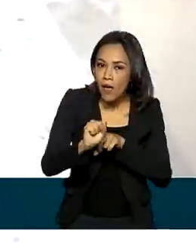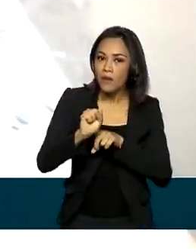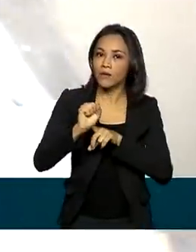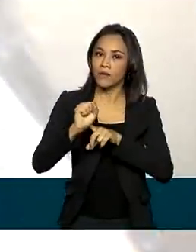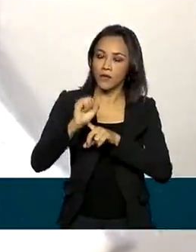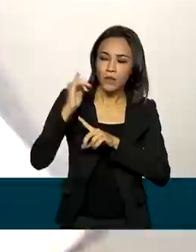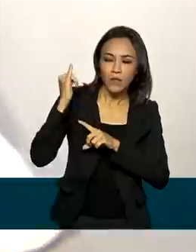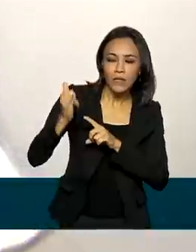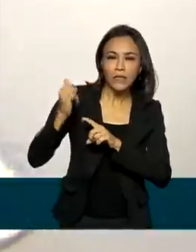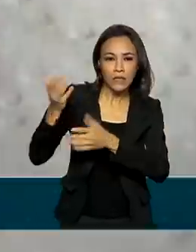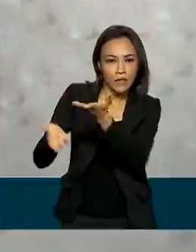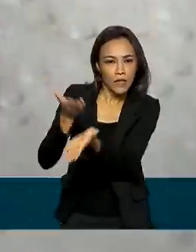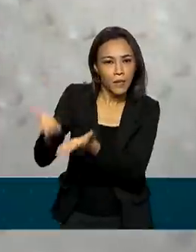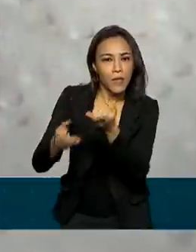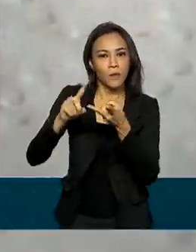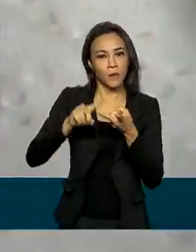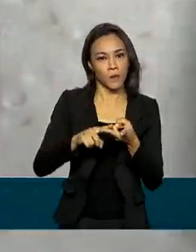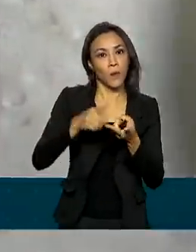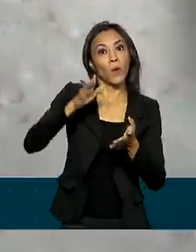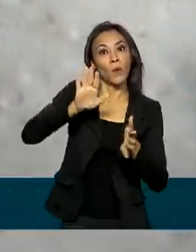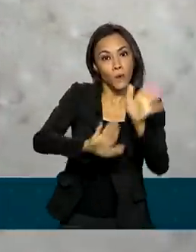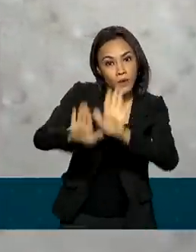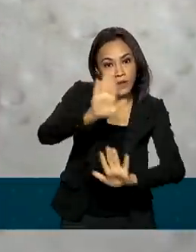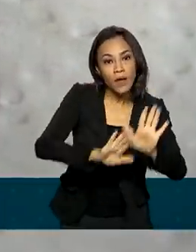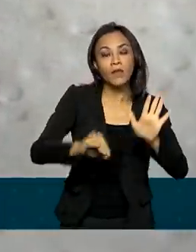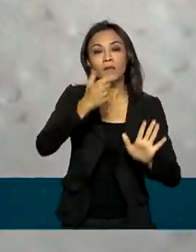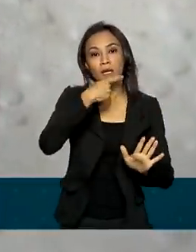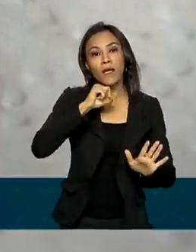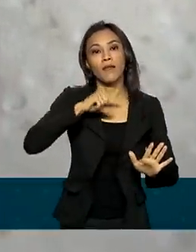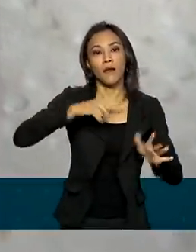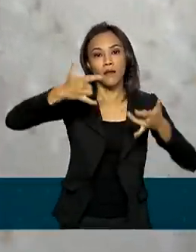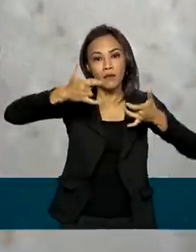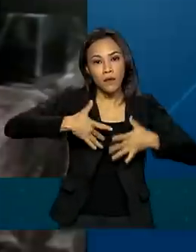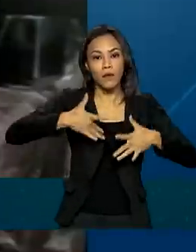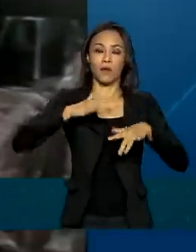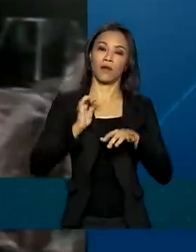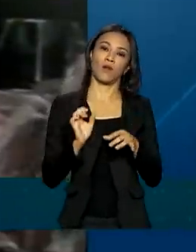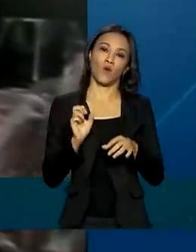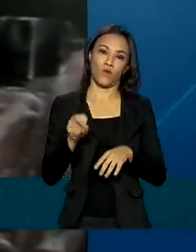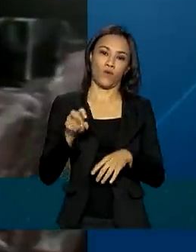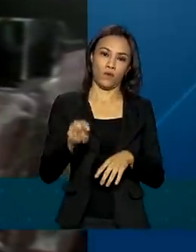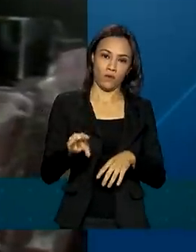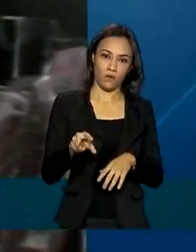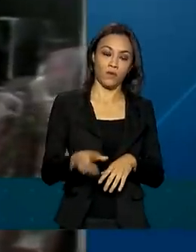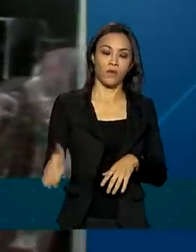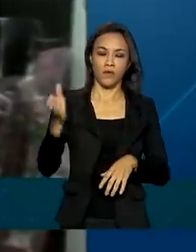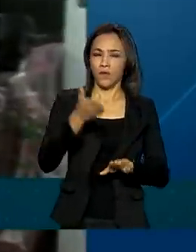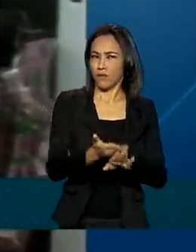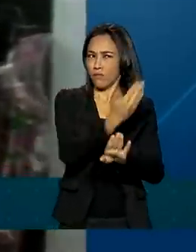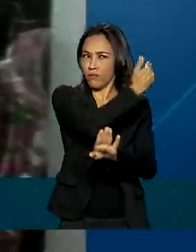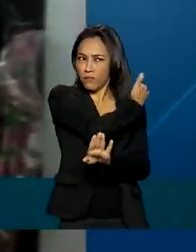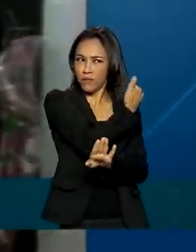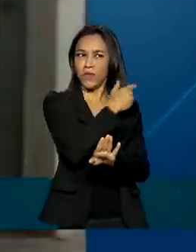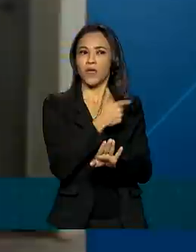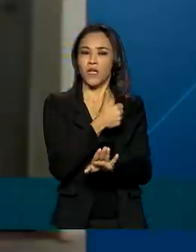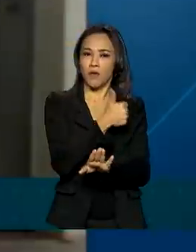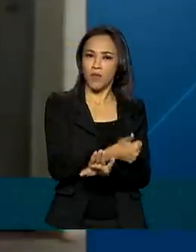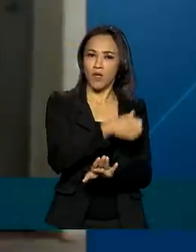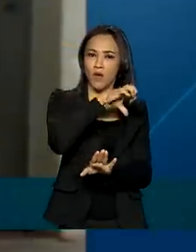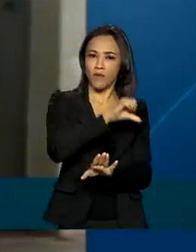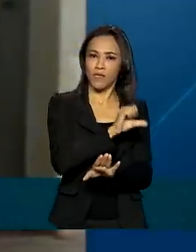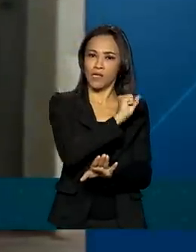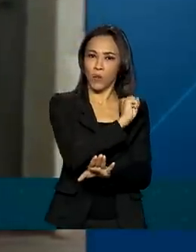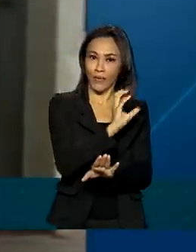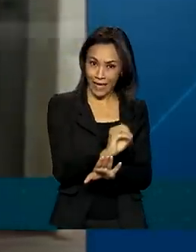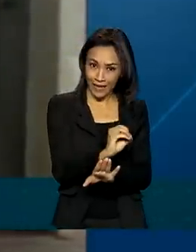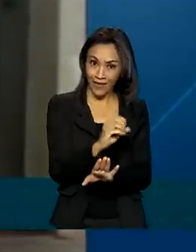ao tratamento e aos cuidados com quem convive com o vírus HIV. Nos anos 80, ter o vírus era como